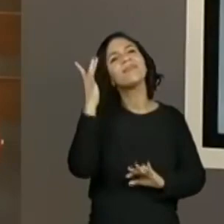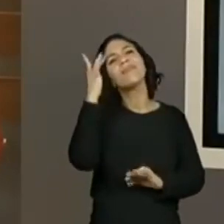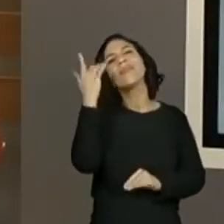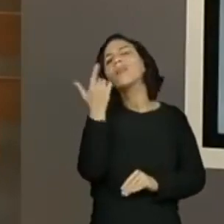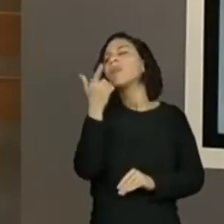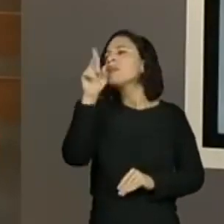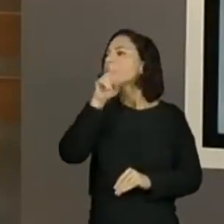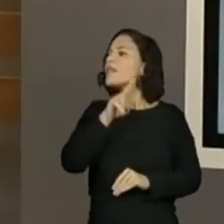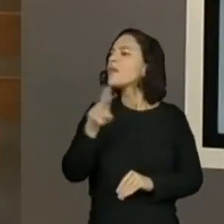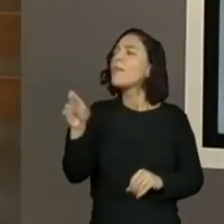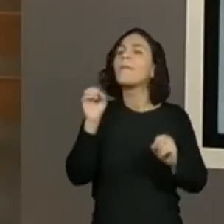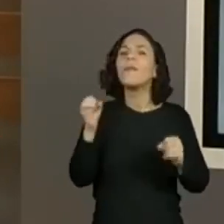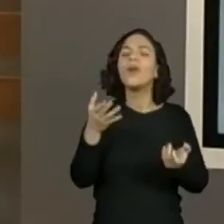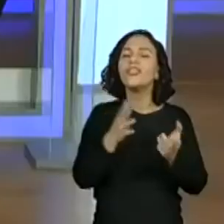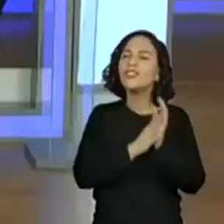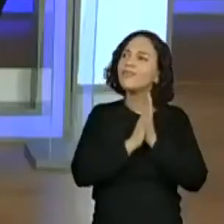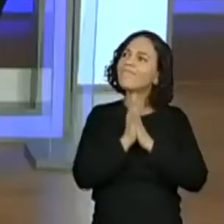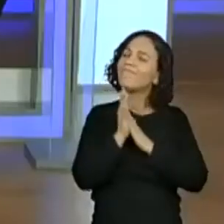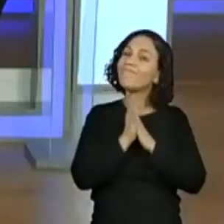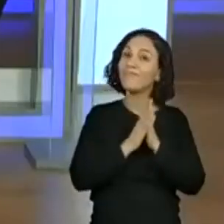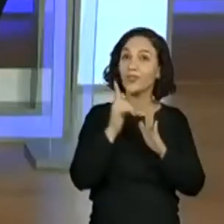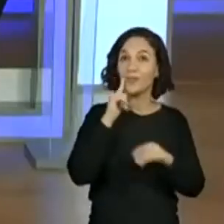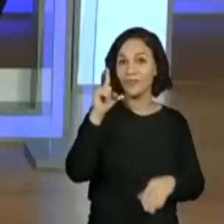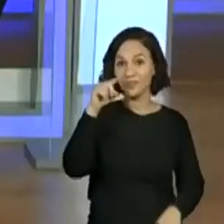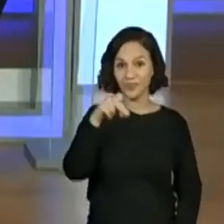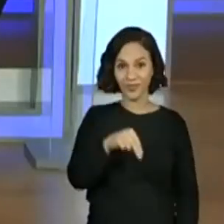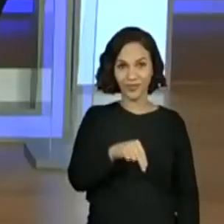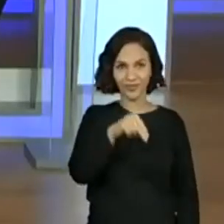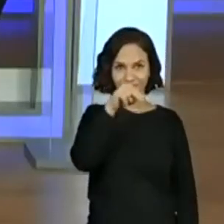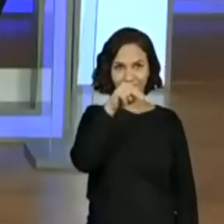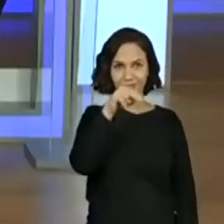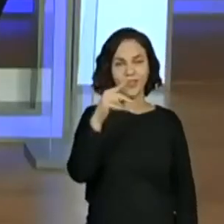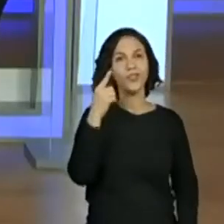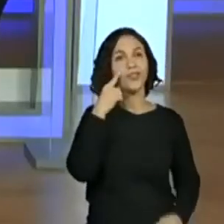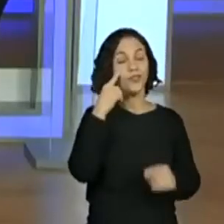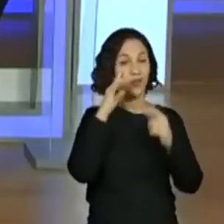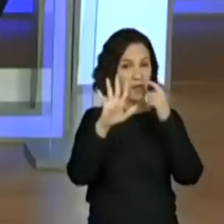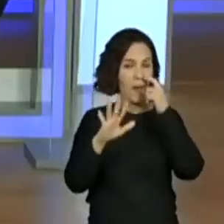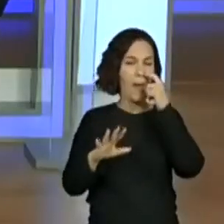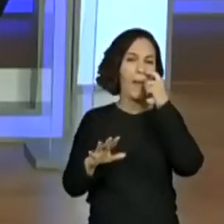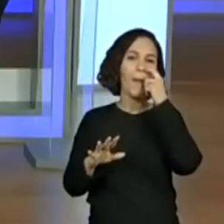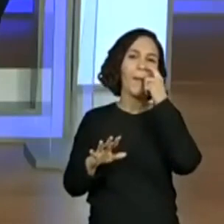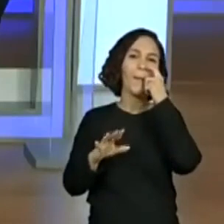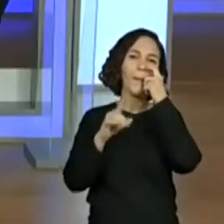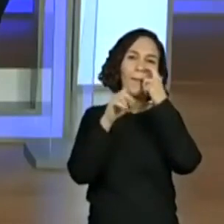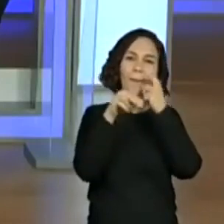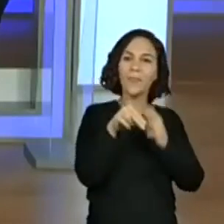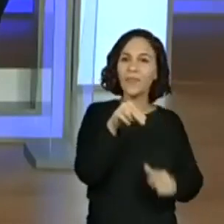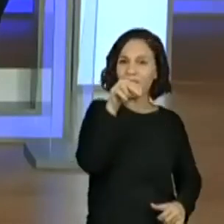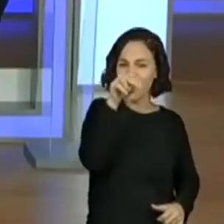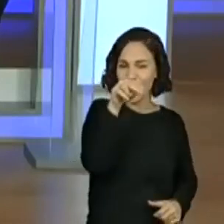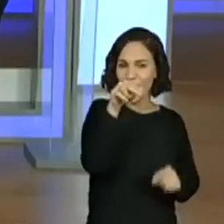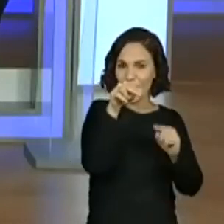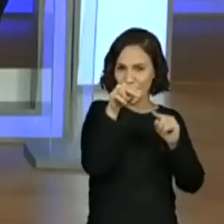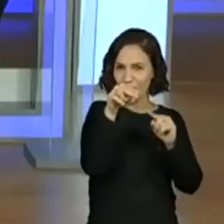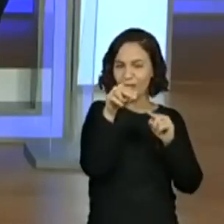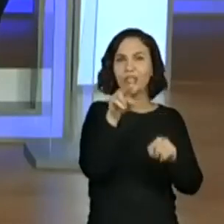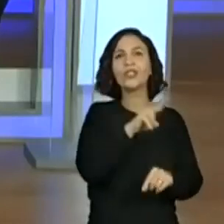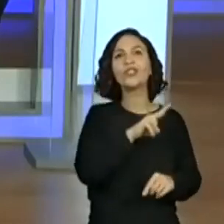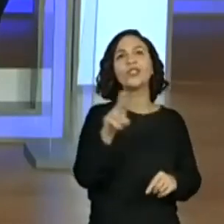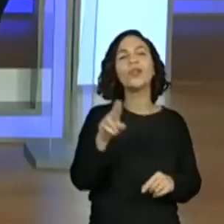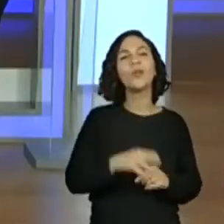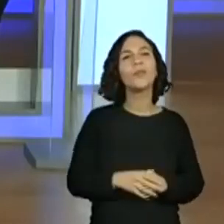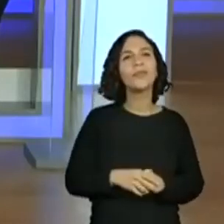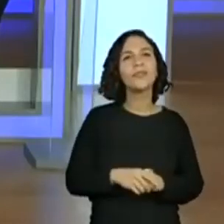professora Kelly, amarelinha tem? Olha, lá no norte... Norte. Vou colocar aqui, ó, gente. Ela diz que lá no norte, na região norte.